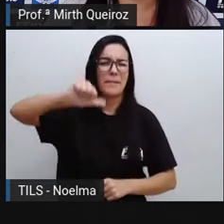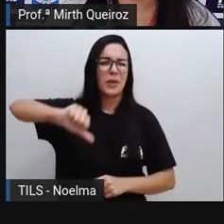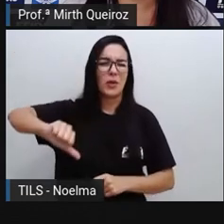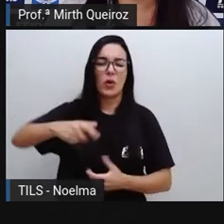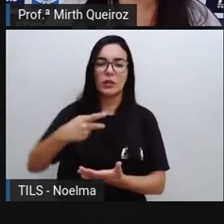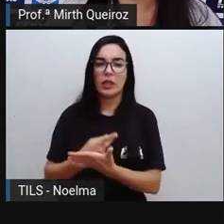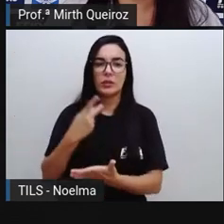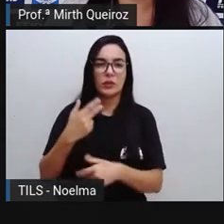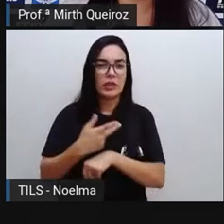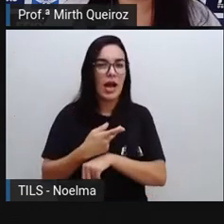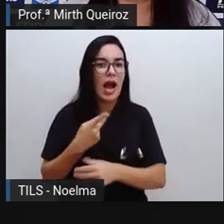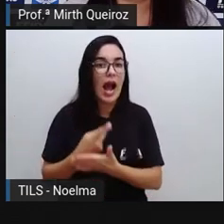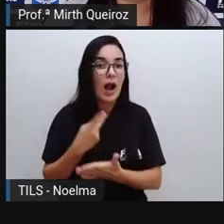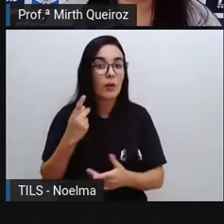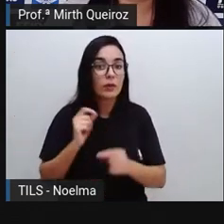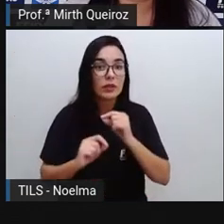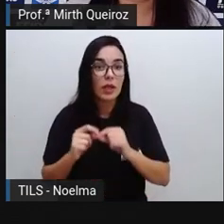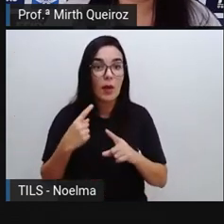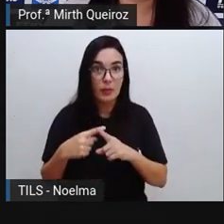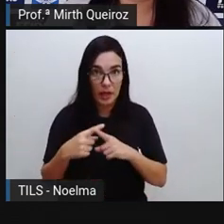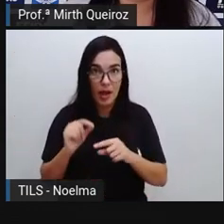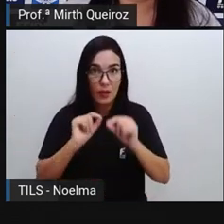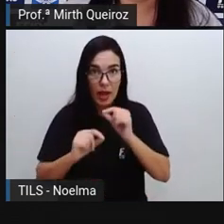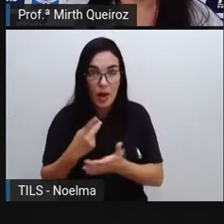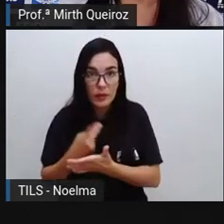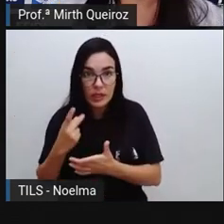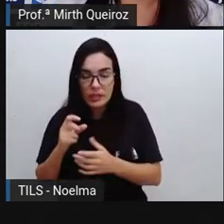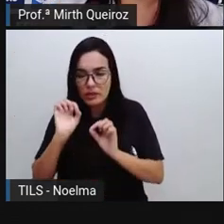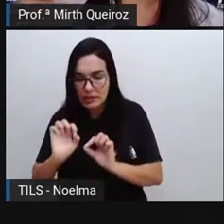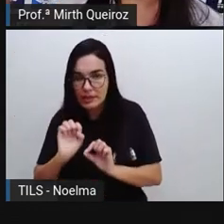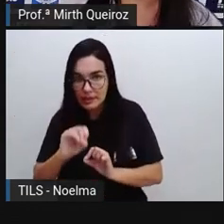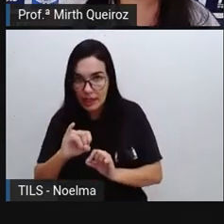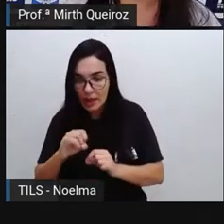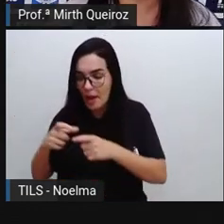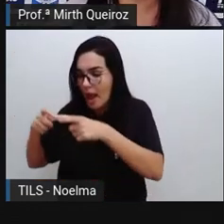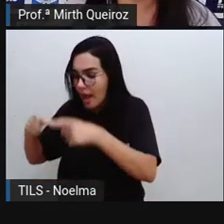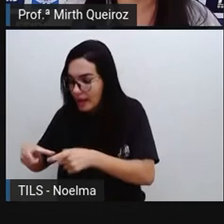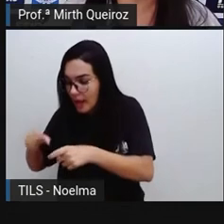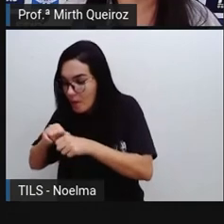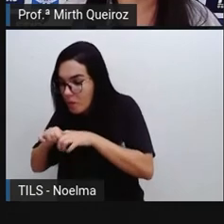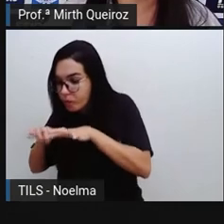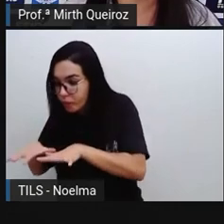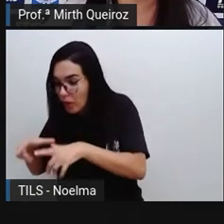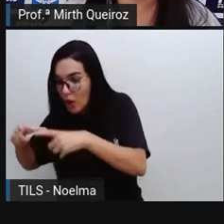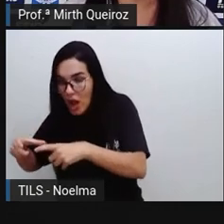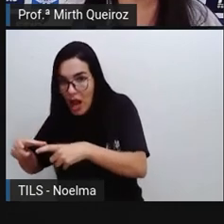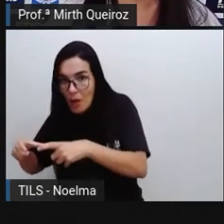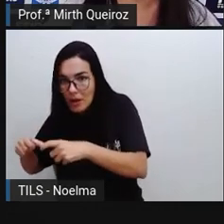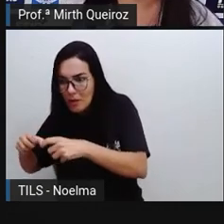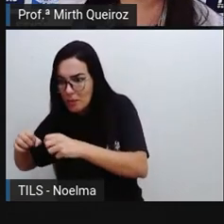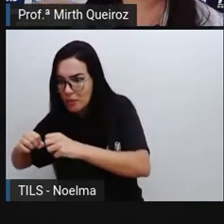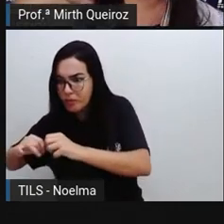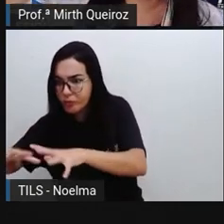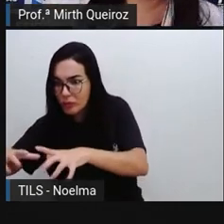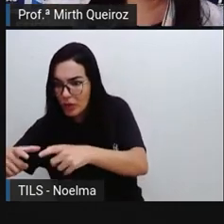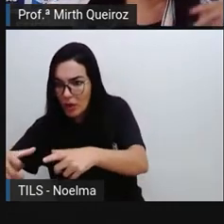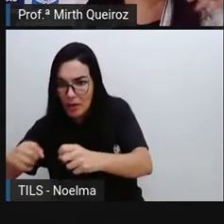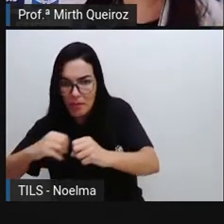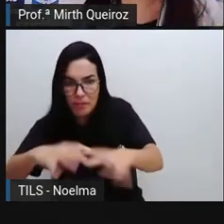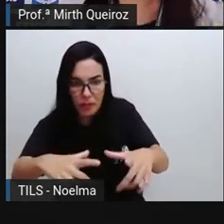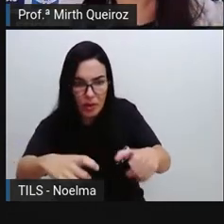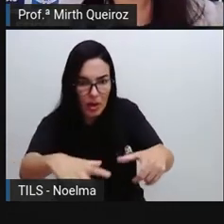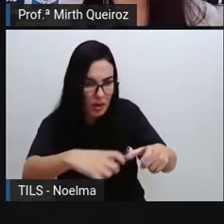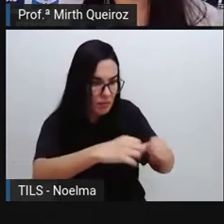acontece quando uma epidemia que era aquela que era local ela vai se estendendo por diversas regiões e aí vai atingindo